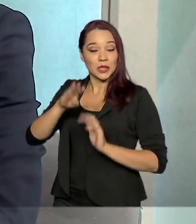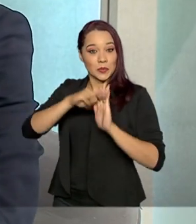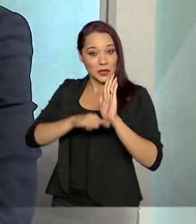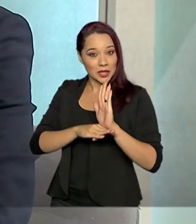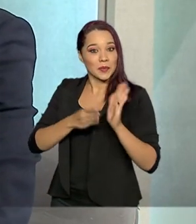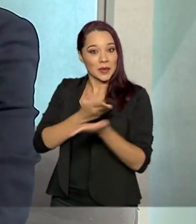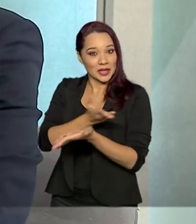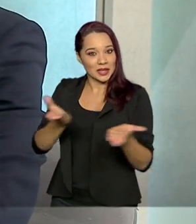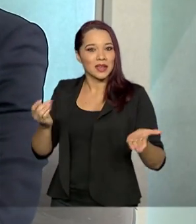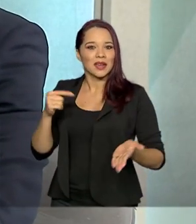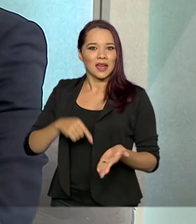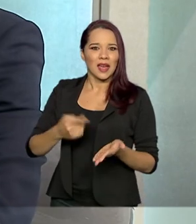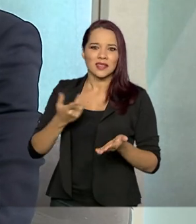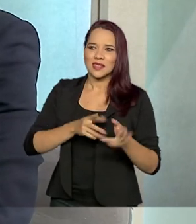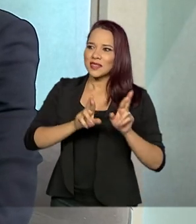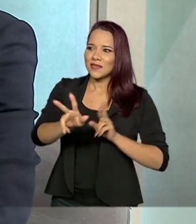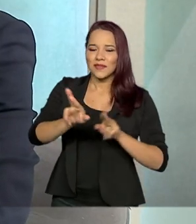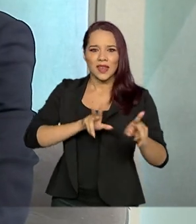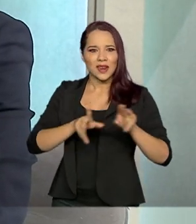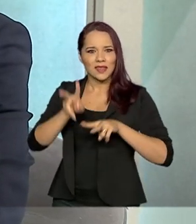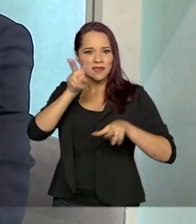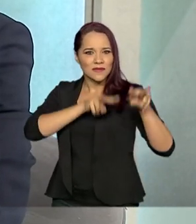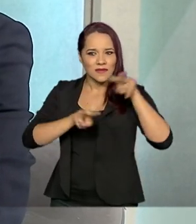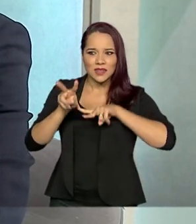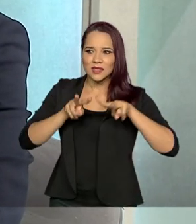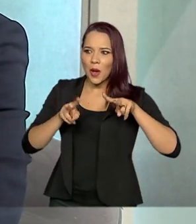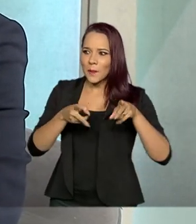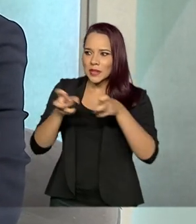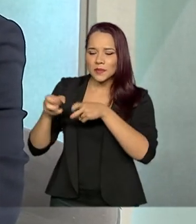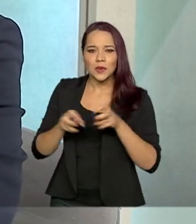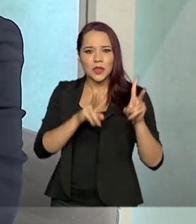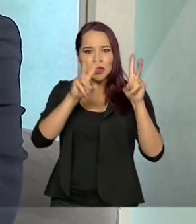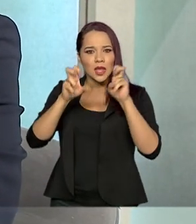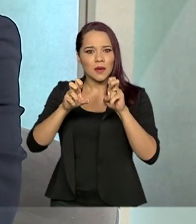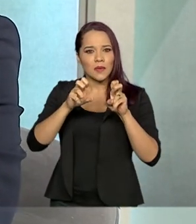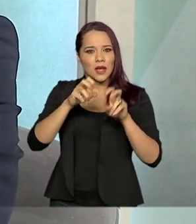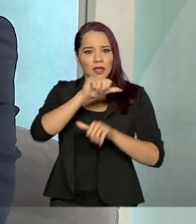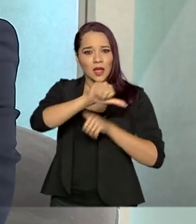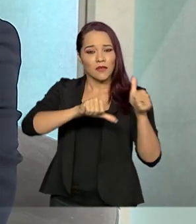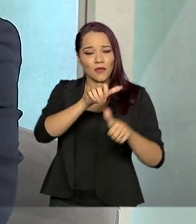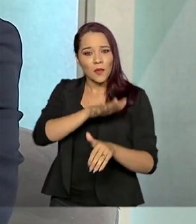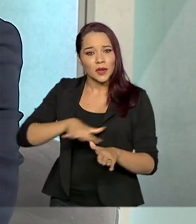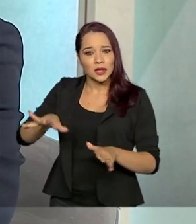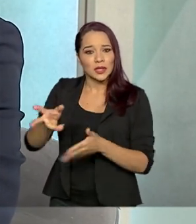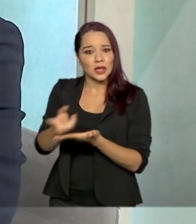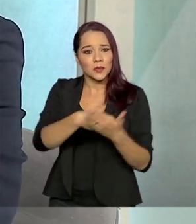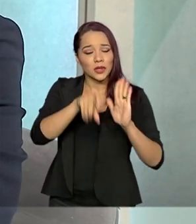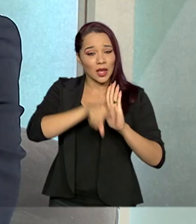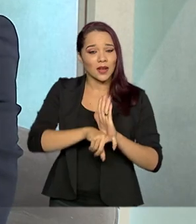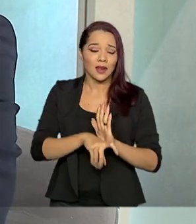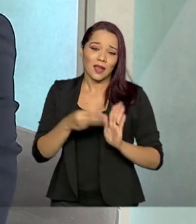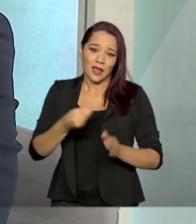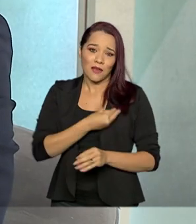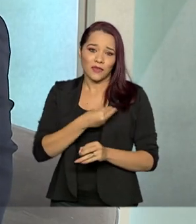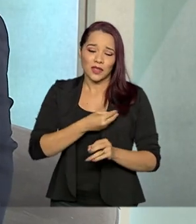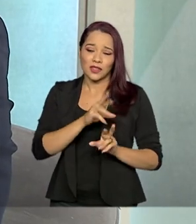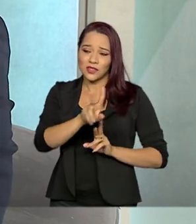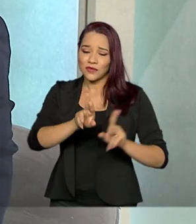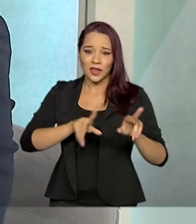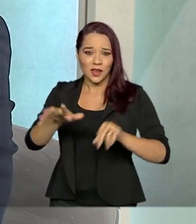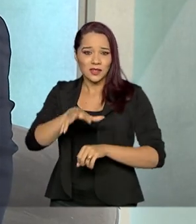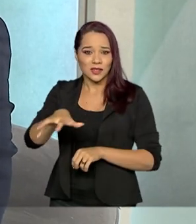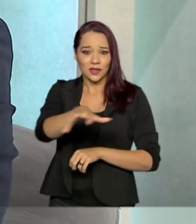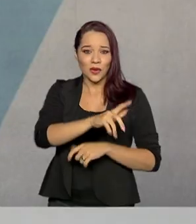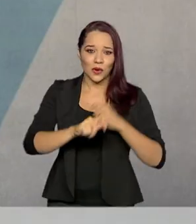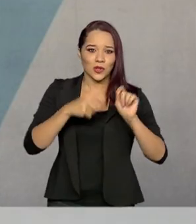telespectadores, é essa pluralidade de visões em relação a esse tema, a reforma tributária e como envolve a vida das pessoas e os diferentes setores